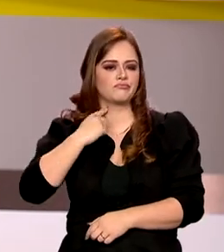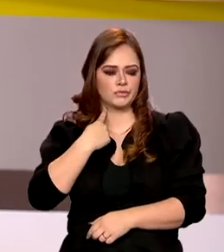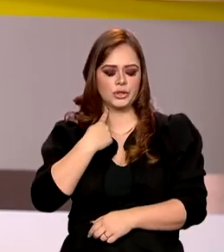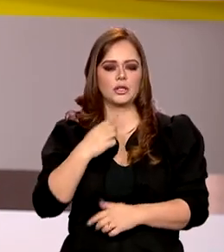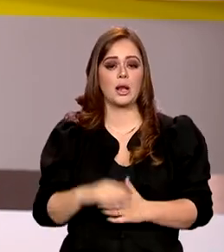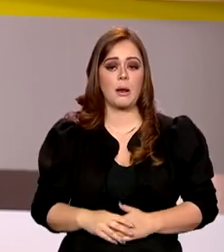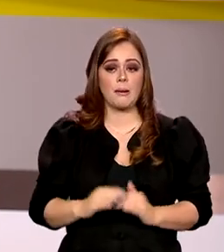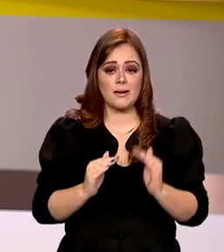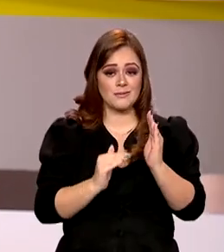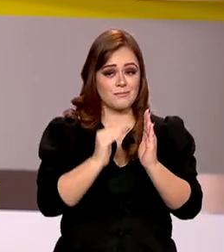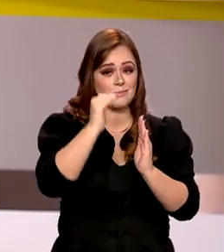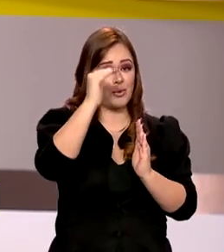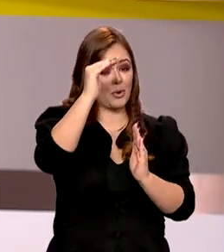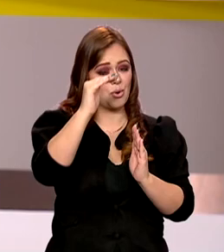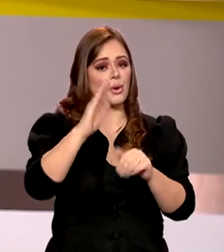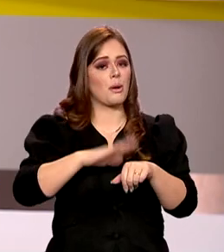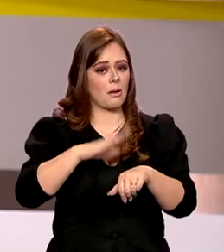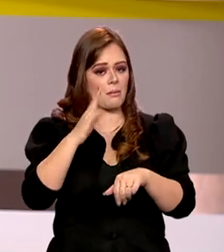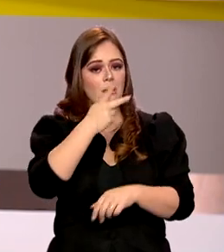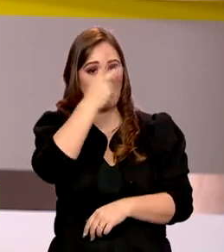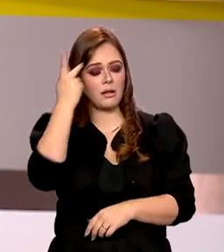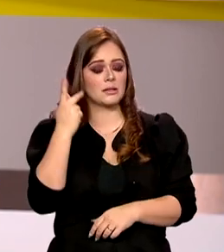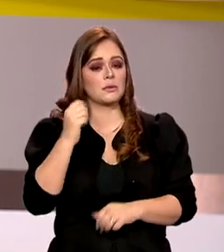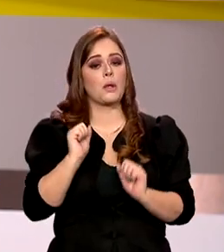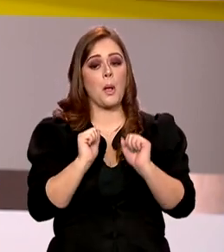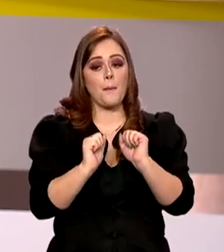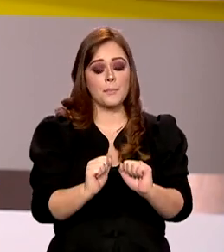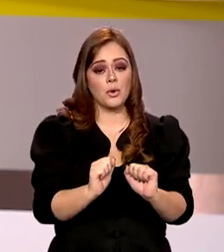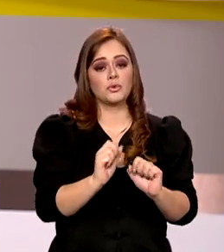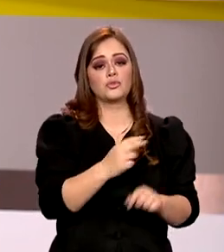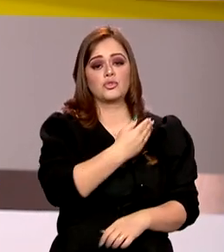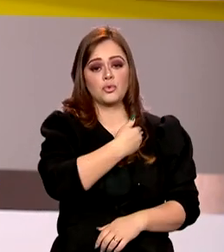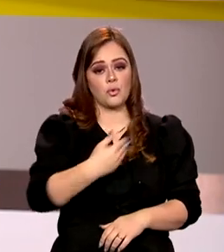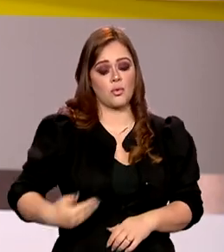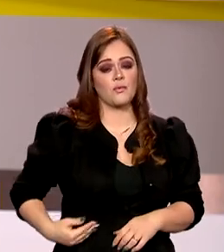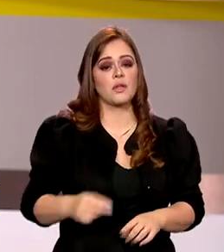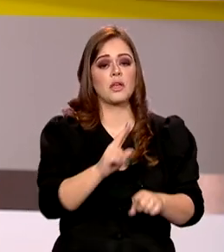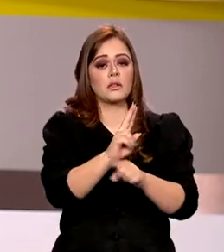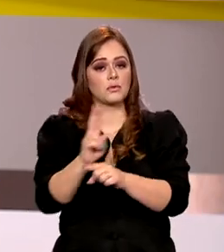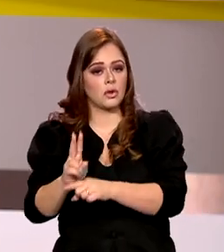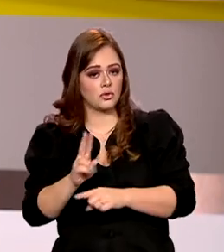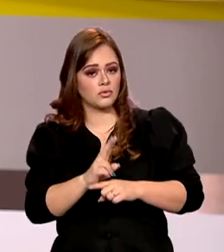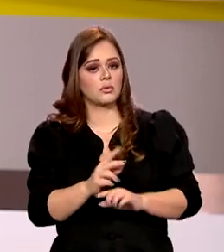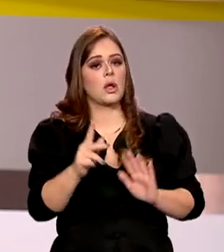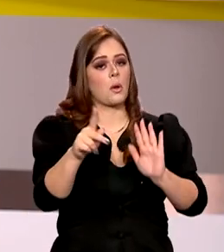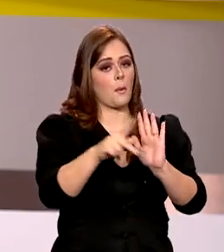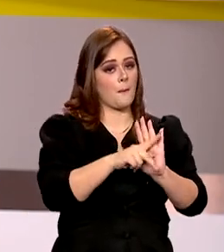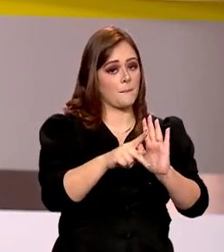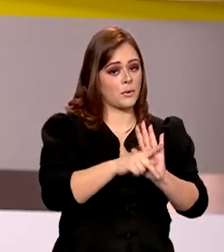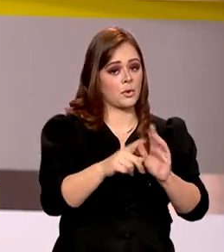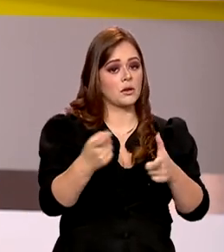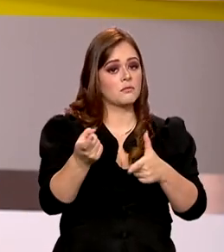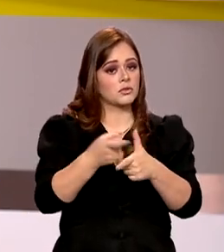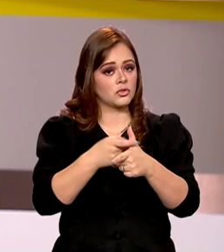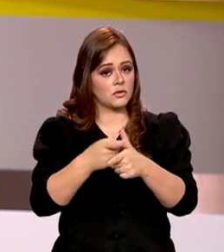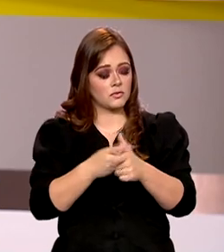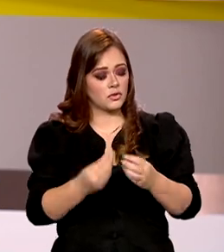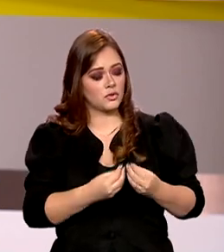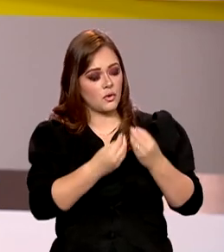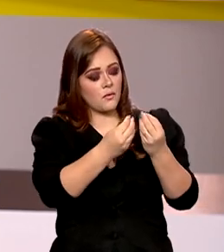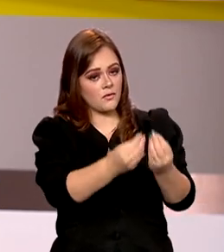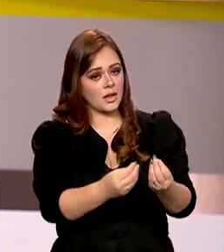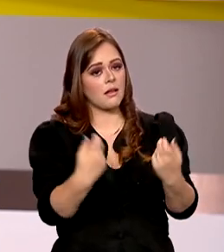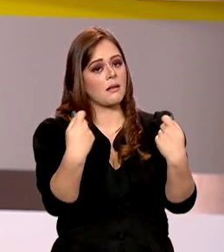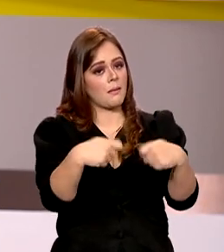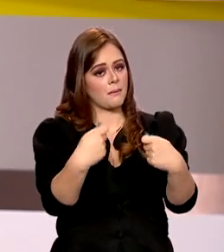maioria, um pequeno empurrãozinho poderia reverter a situação. E é essa ajuda que o programa Desenrola, do governo federal, oferece a quem